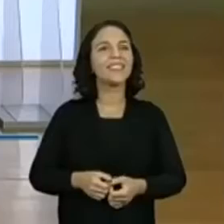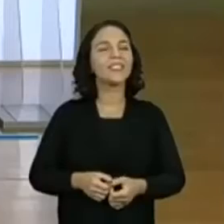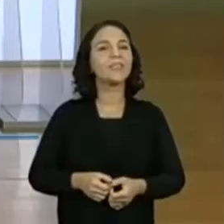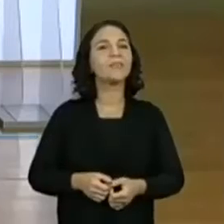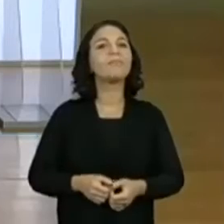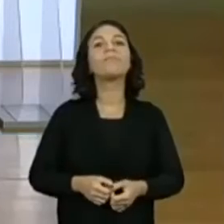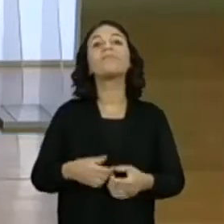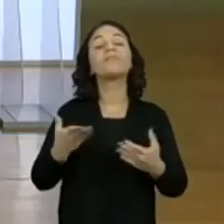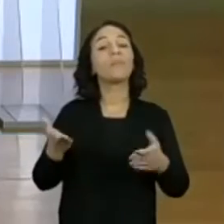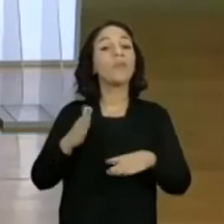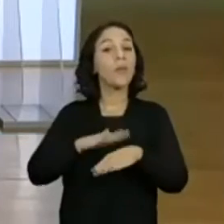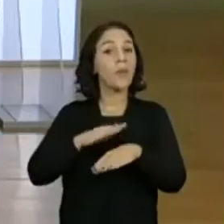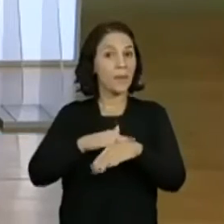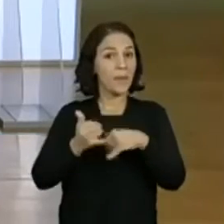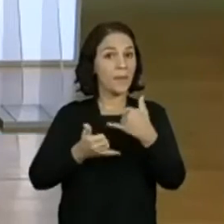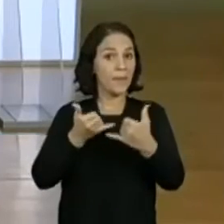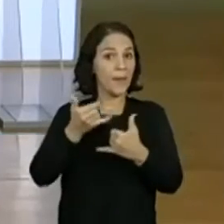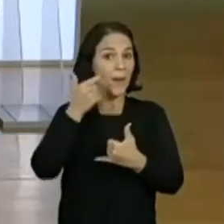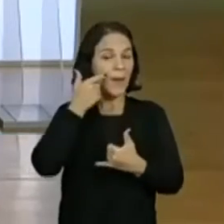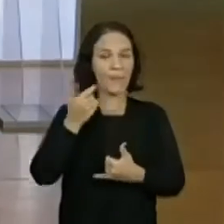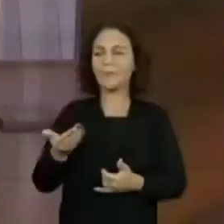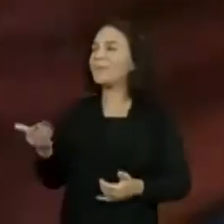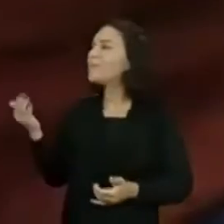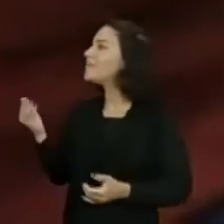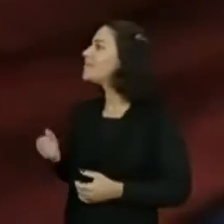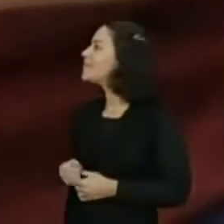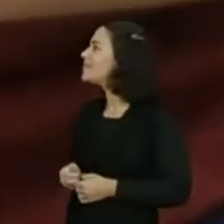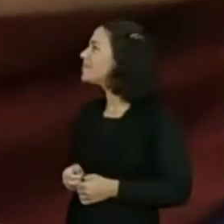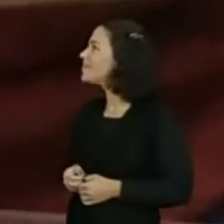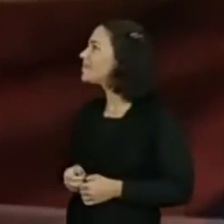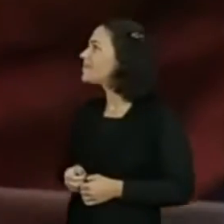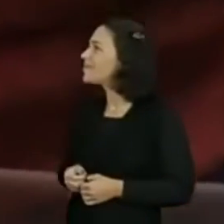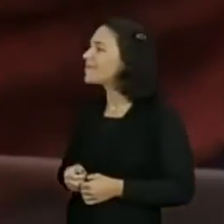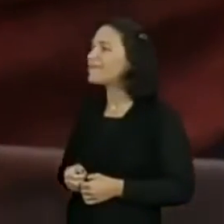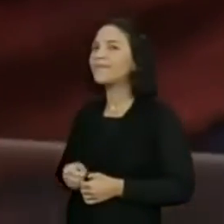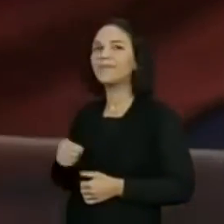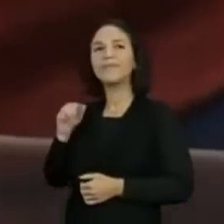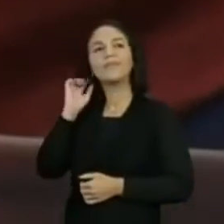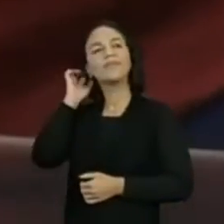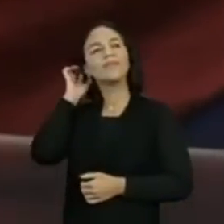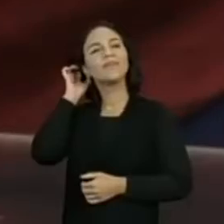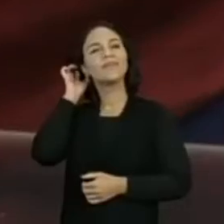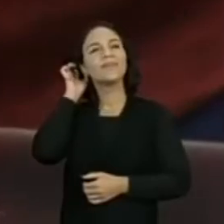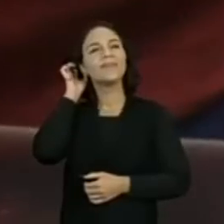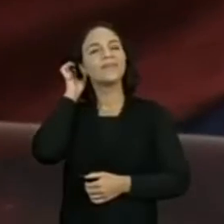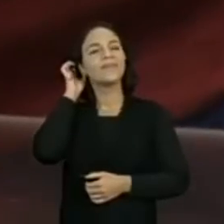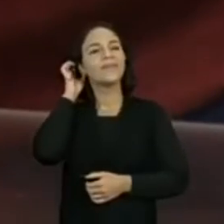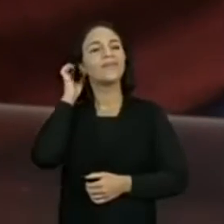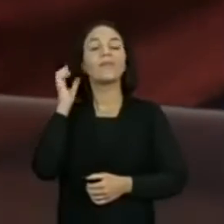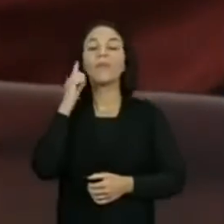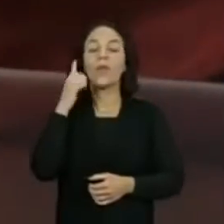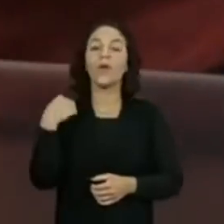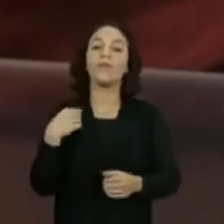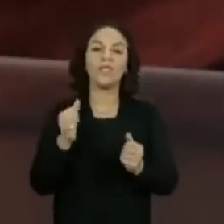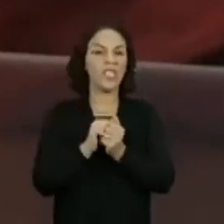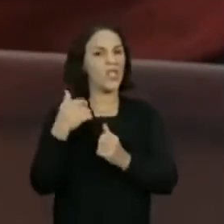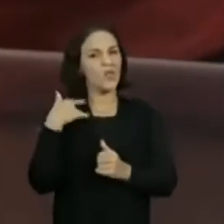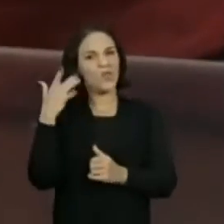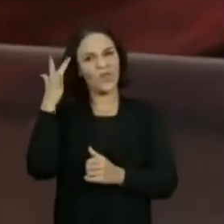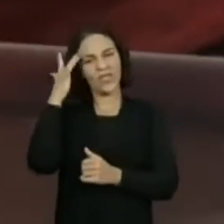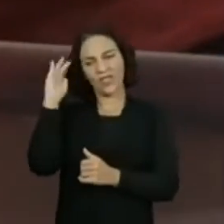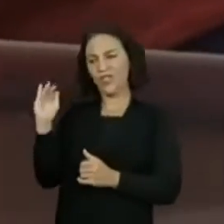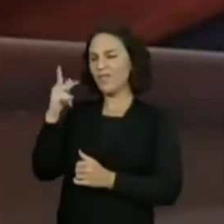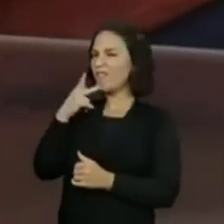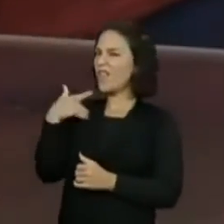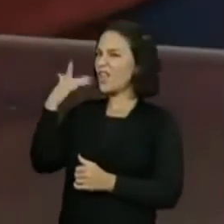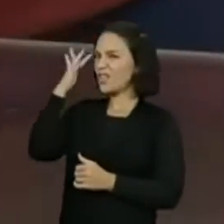momento da brincadeira, nós vamos fazendo a contagem. Aqui eu vou deixar na mesa mesmo, claro Eu acho que também, eu vou com os professores. 20? 20,